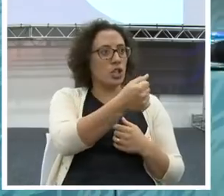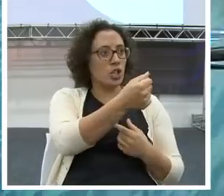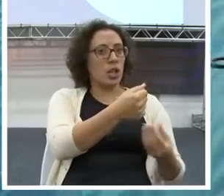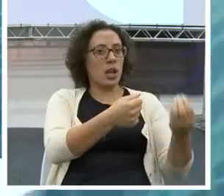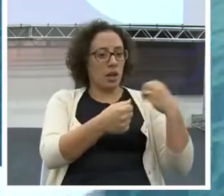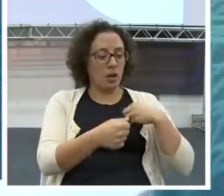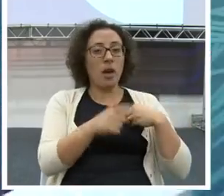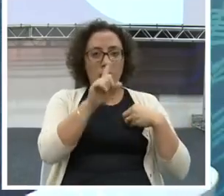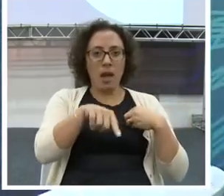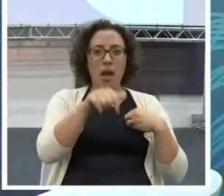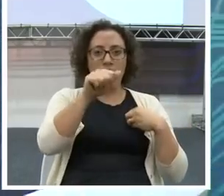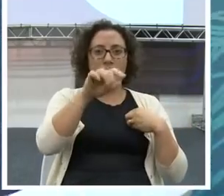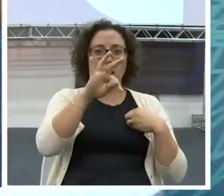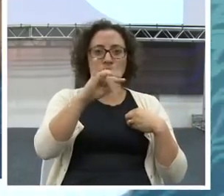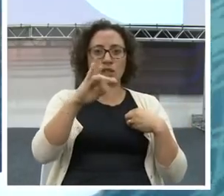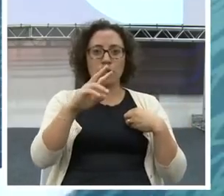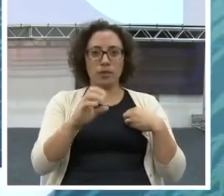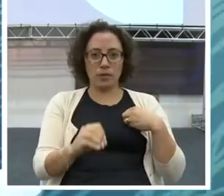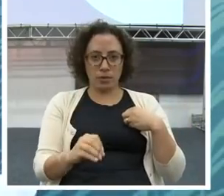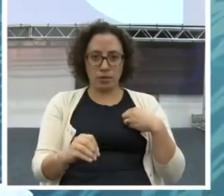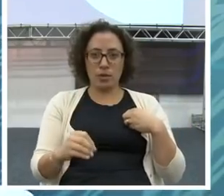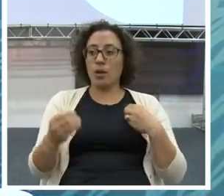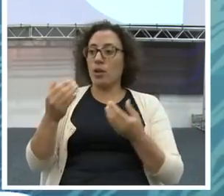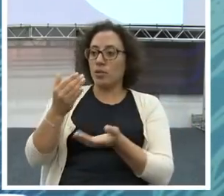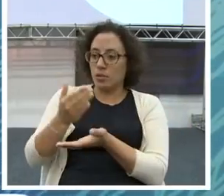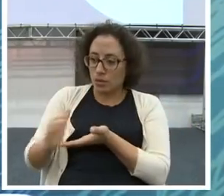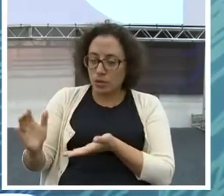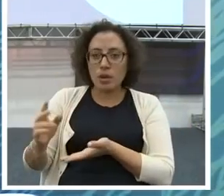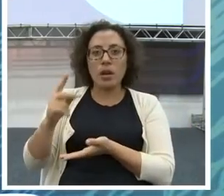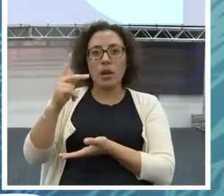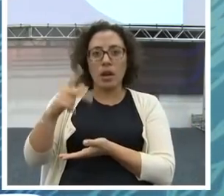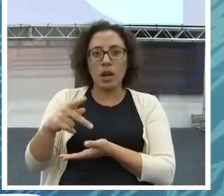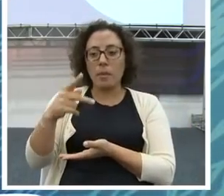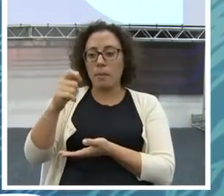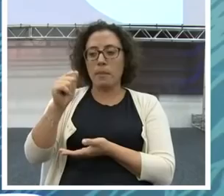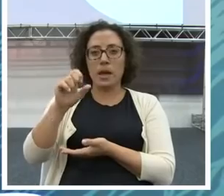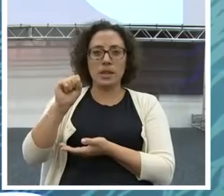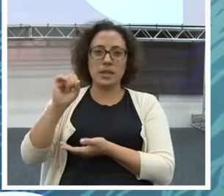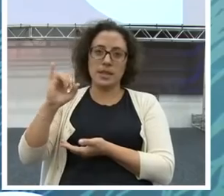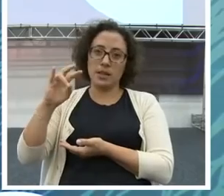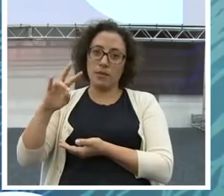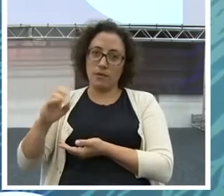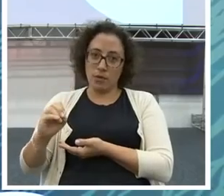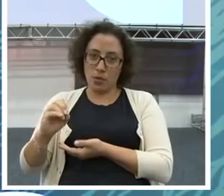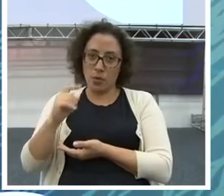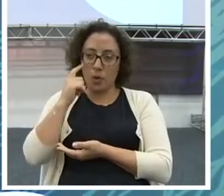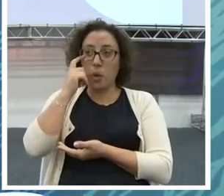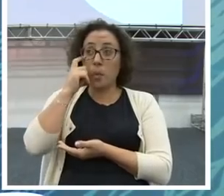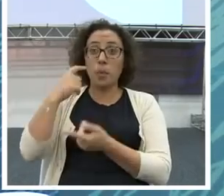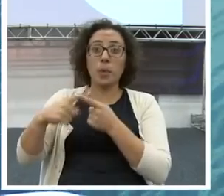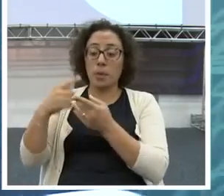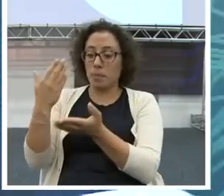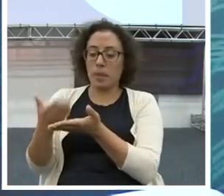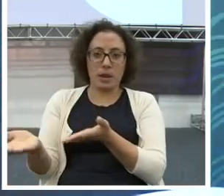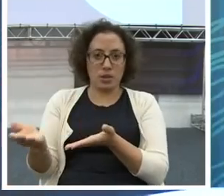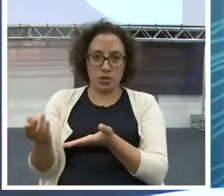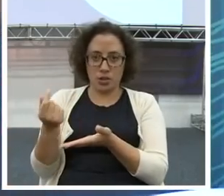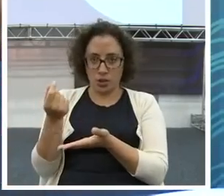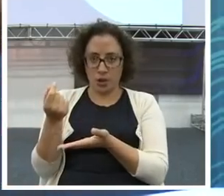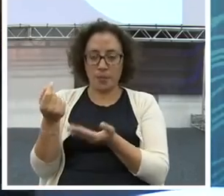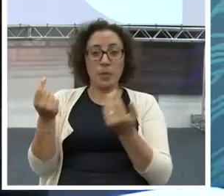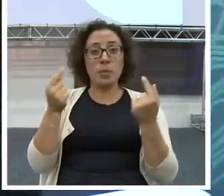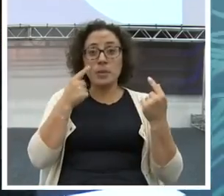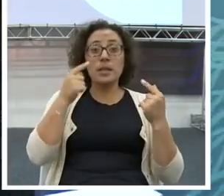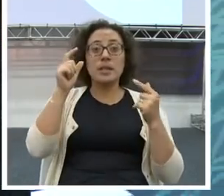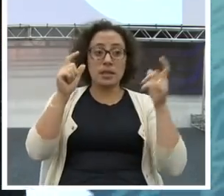Tirou é o quê? Então, sua casa é seu passivo. Não estou falando que você não deve ter a casa. Ela é importante. Mas você deve classificar. Você